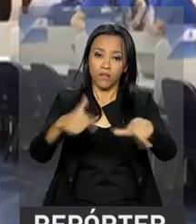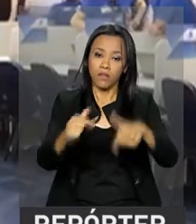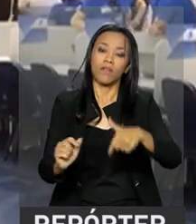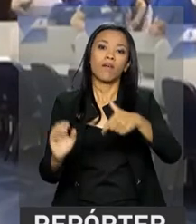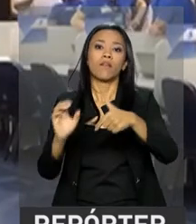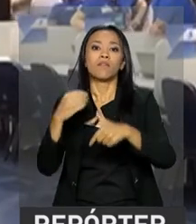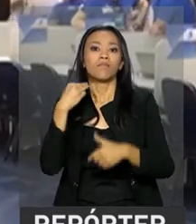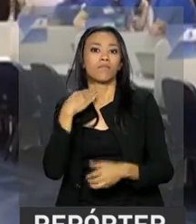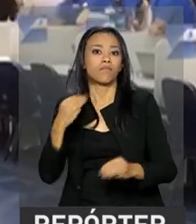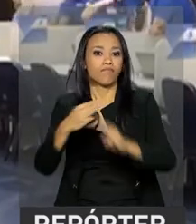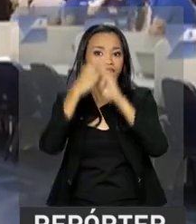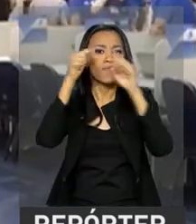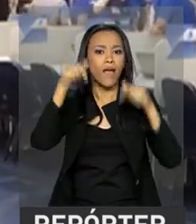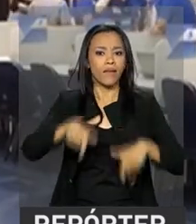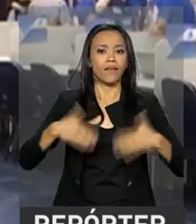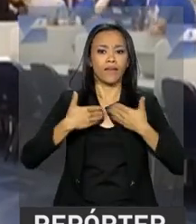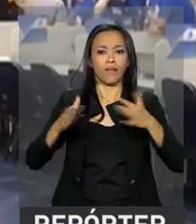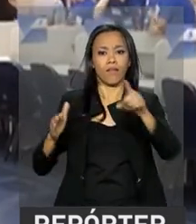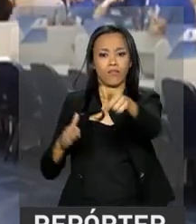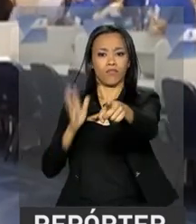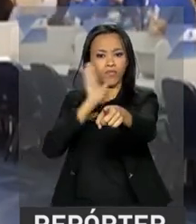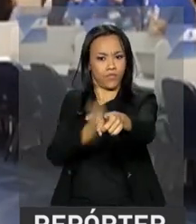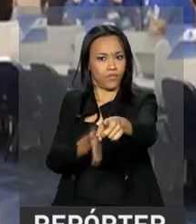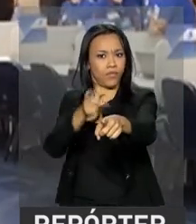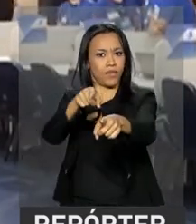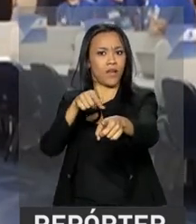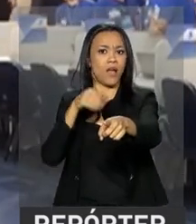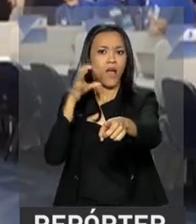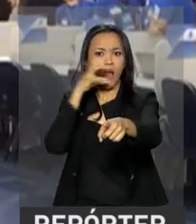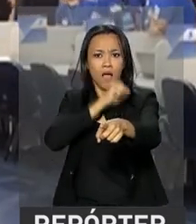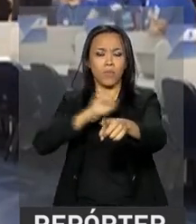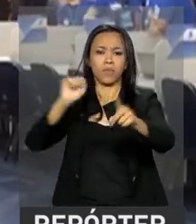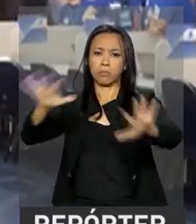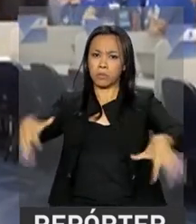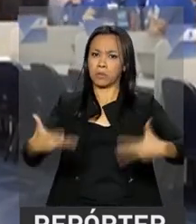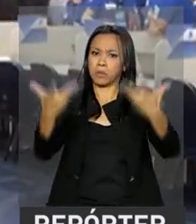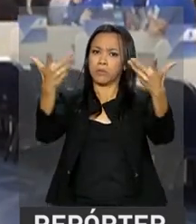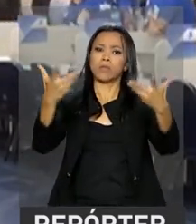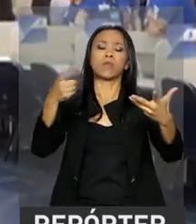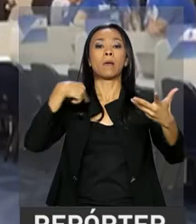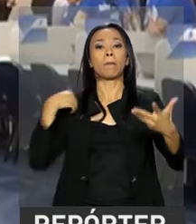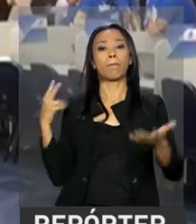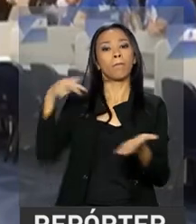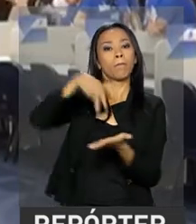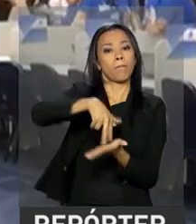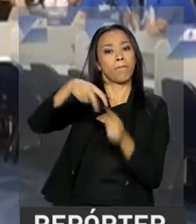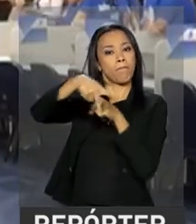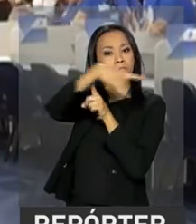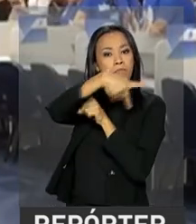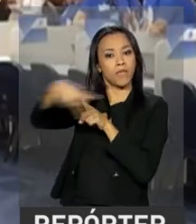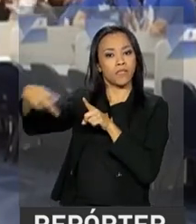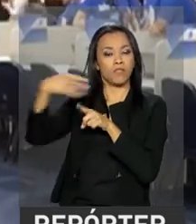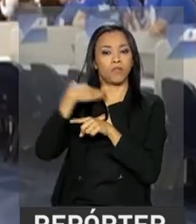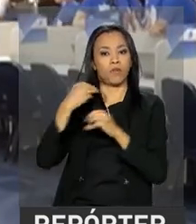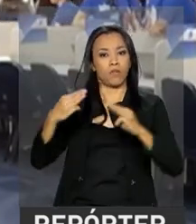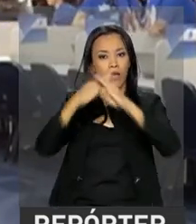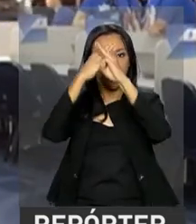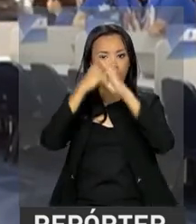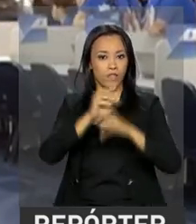Pavilhão de Exposições do Aembi, na Zona Norte de São Paulo, em uma rápida cerimônia com a presença do presidente da Caixa Econômica Federal.